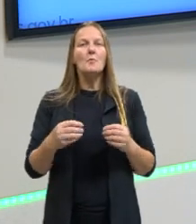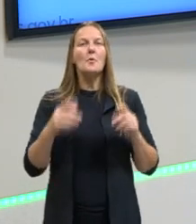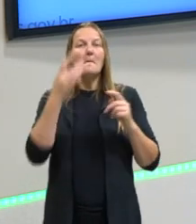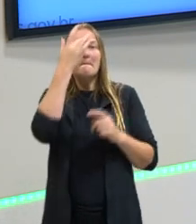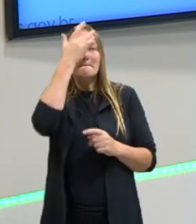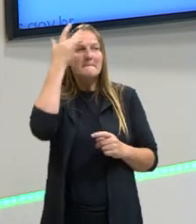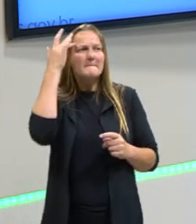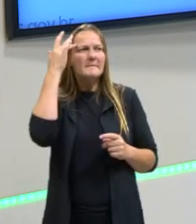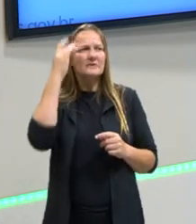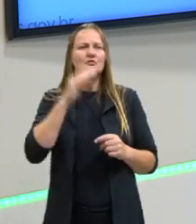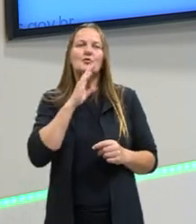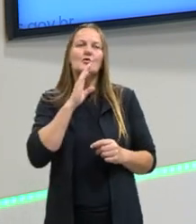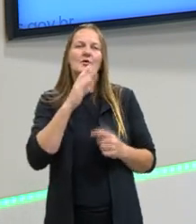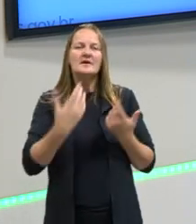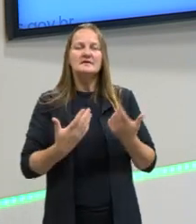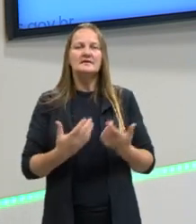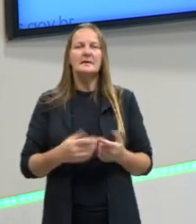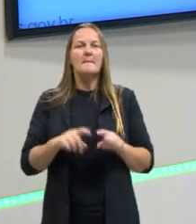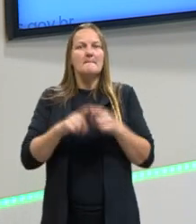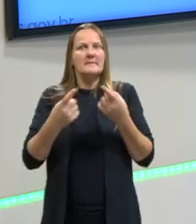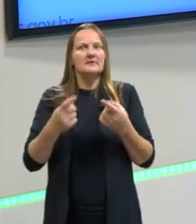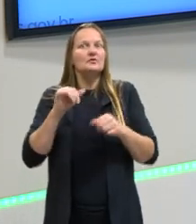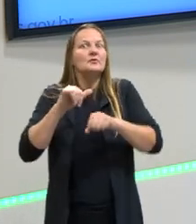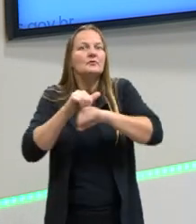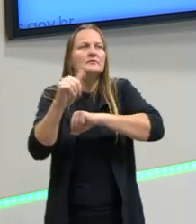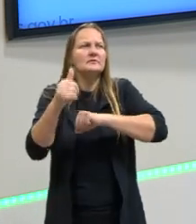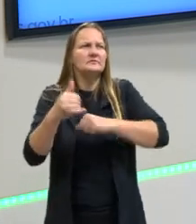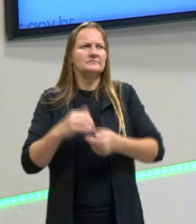conhecida. Mas o que acontece?